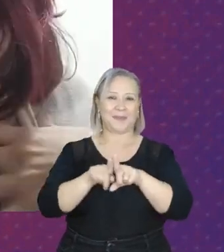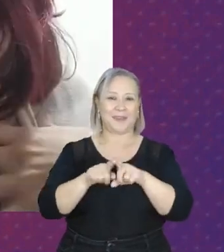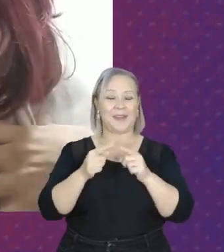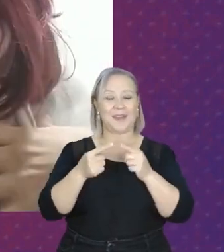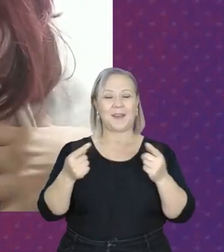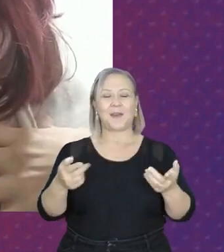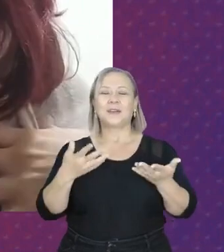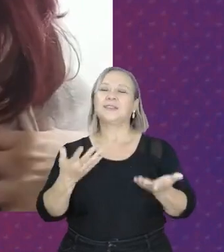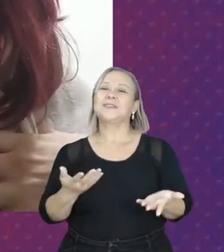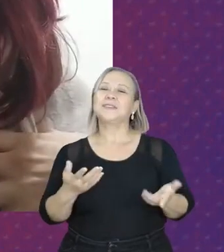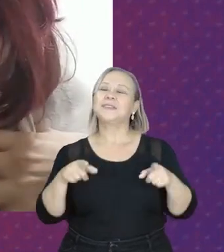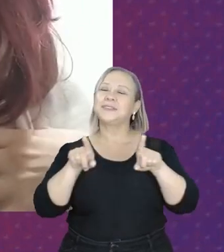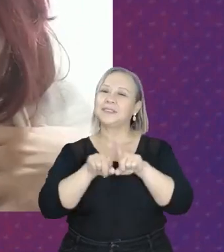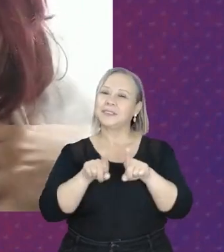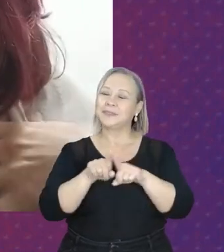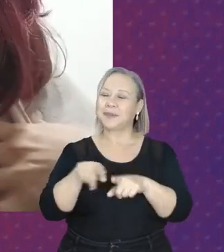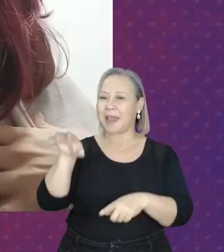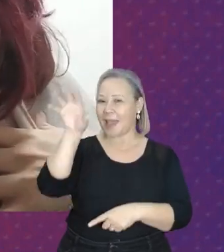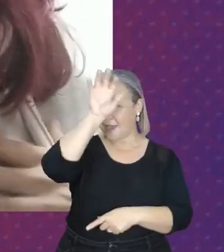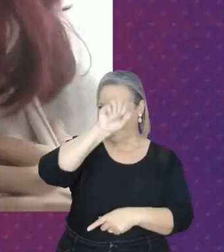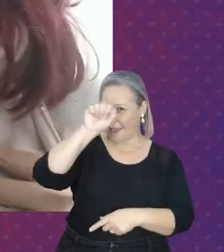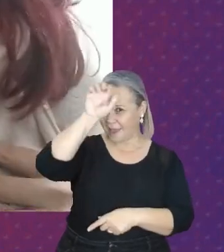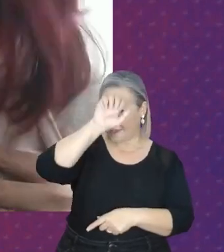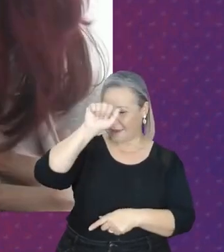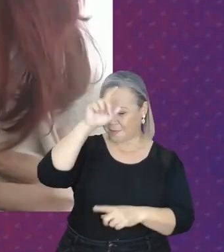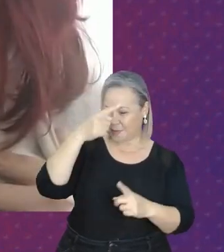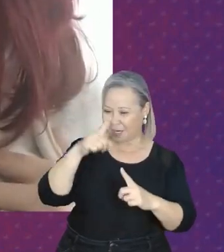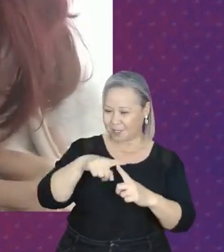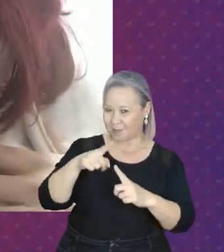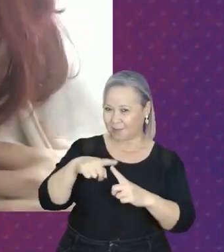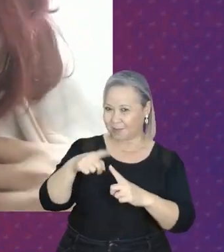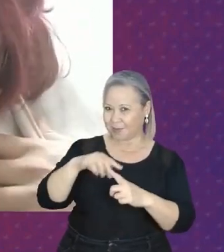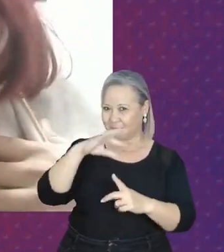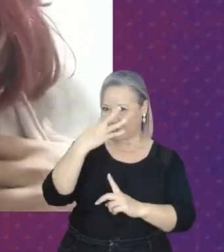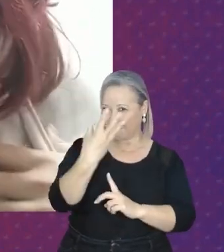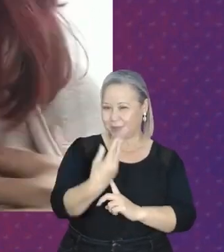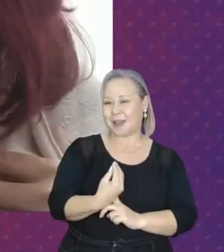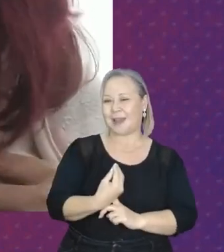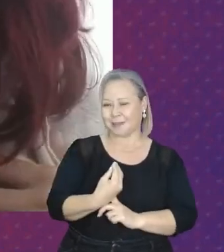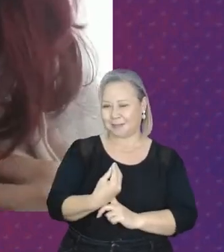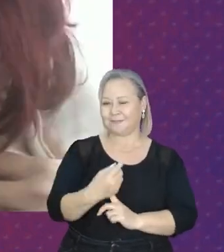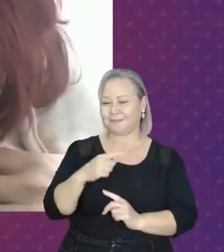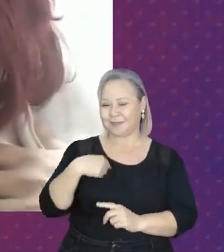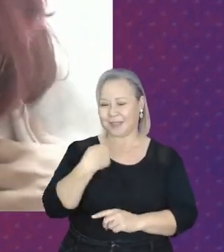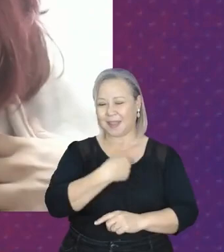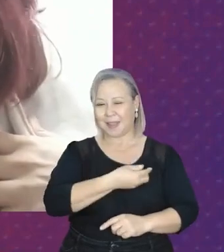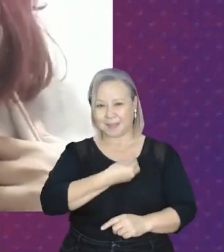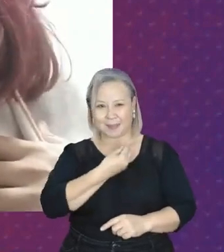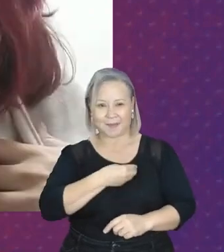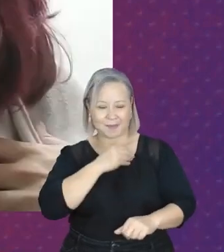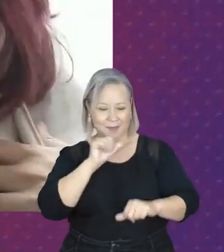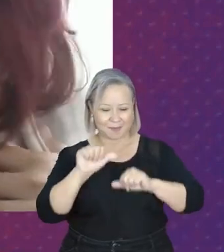quando a gente também aprende algum tipo de arte, a nossa vida muda, a saúde mental